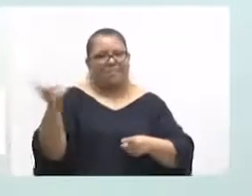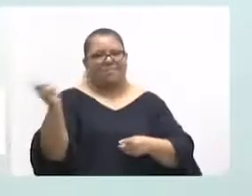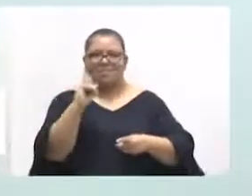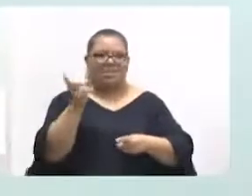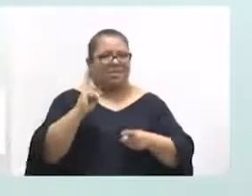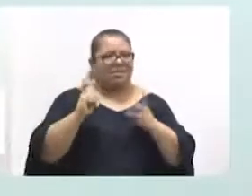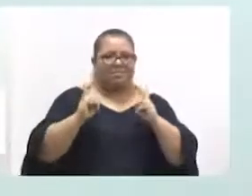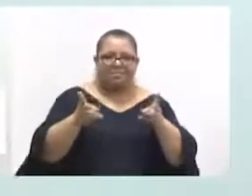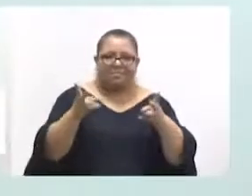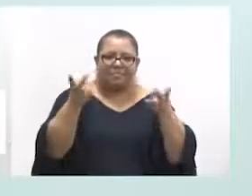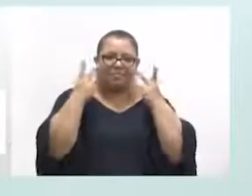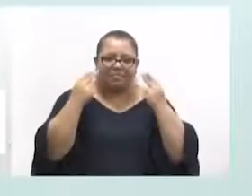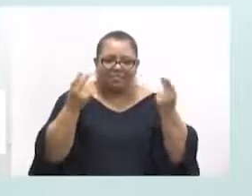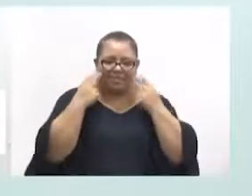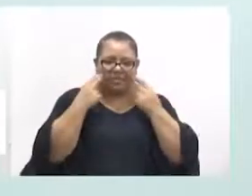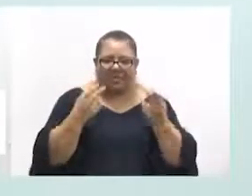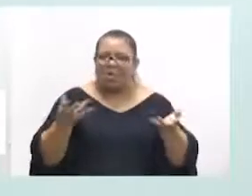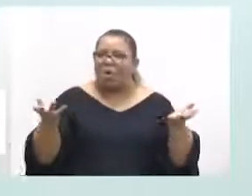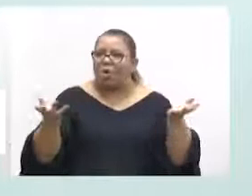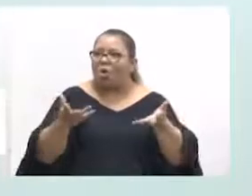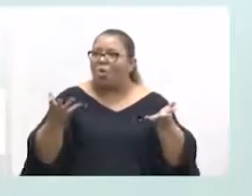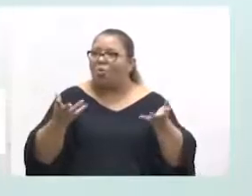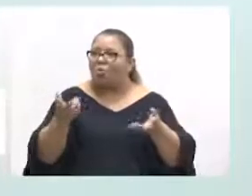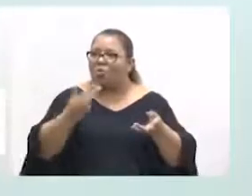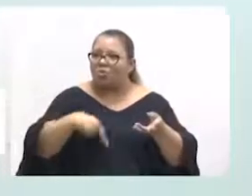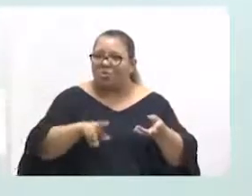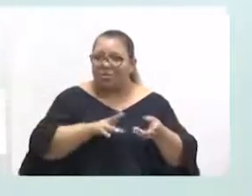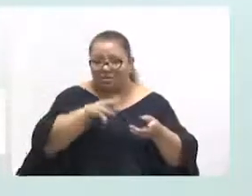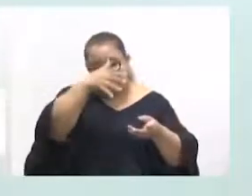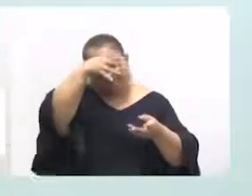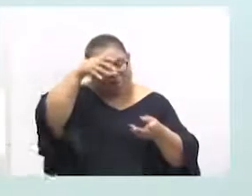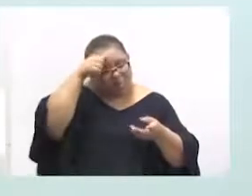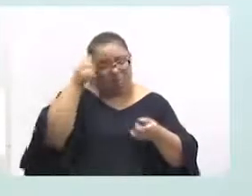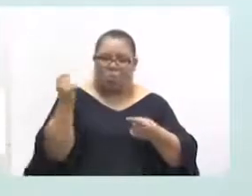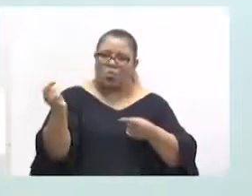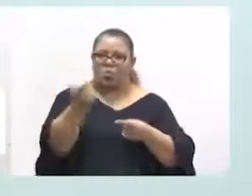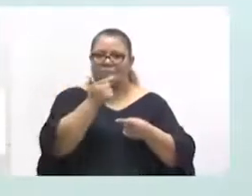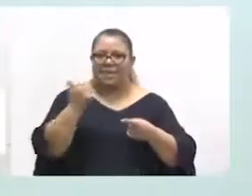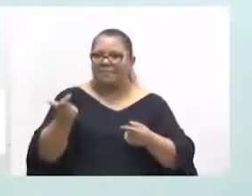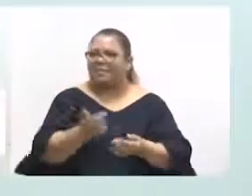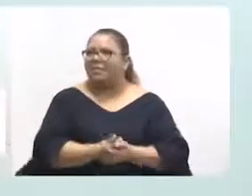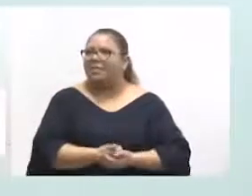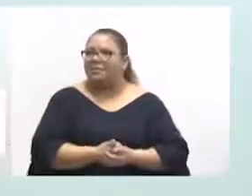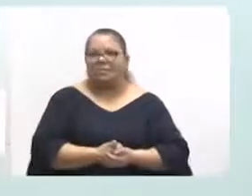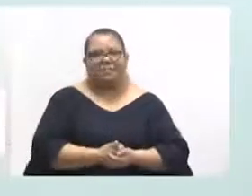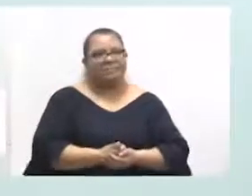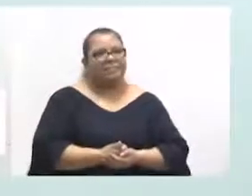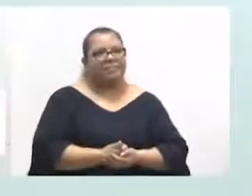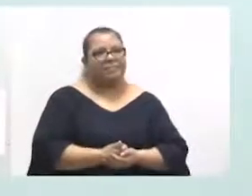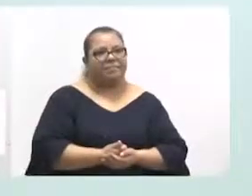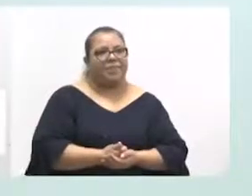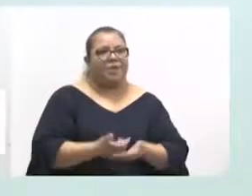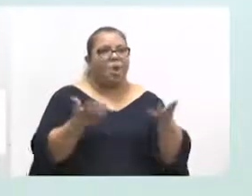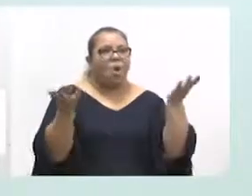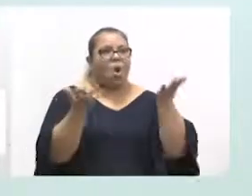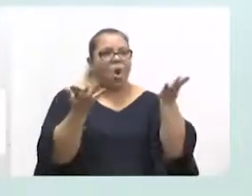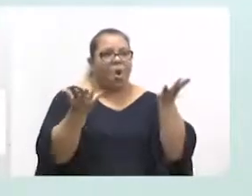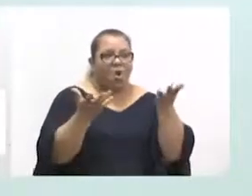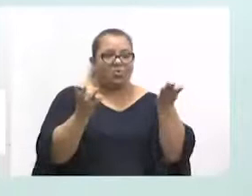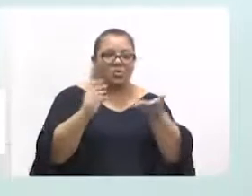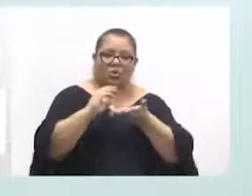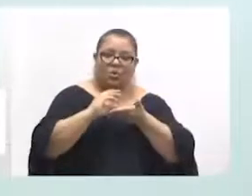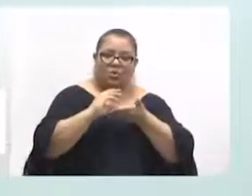que deveria. E a gente aqui no Mato Grosso, infelizmente, não tem. A gestão dupla poderia ajudar muito isso,